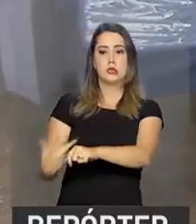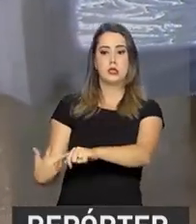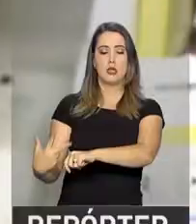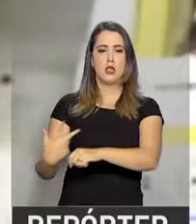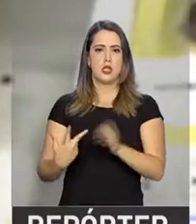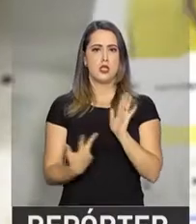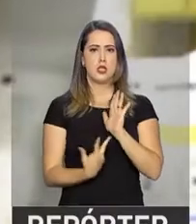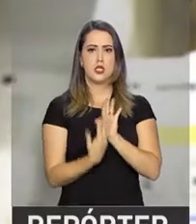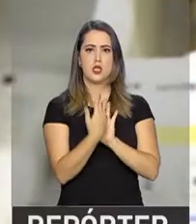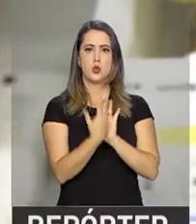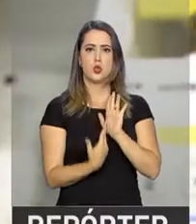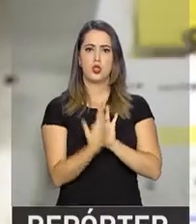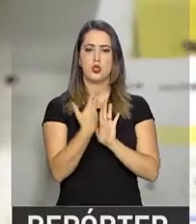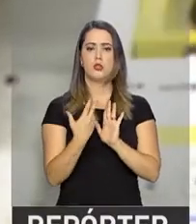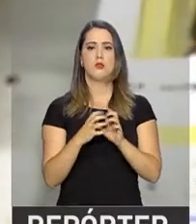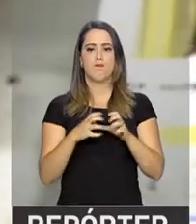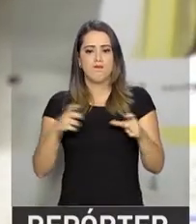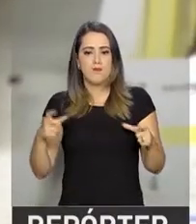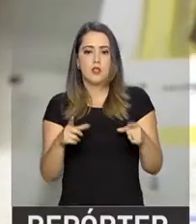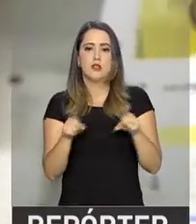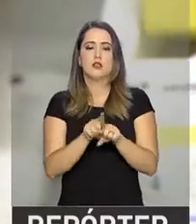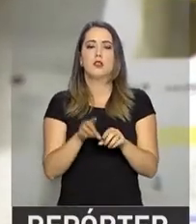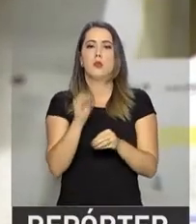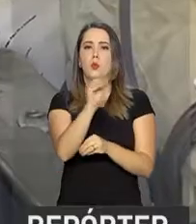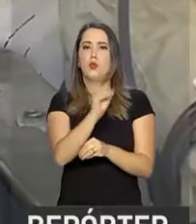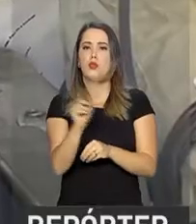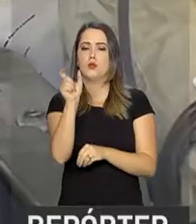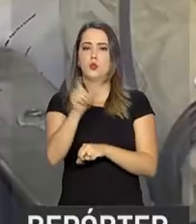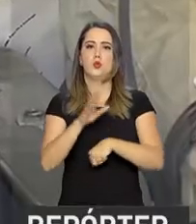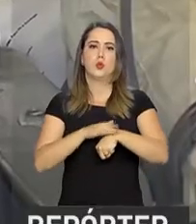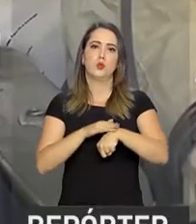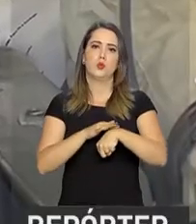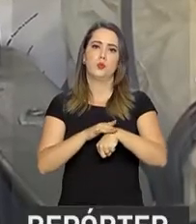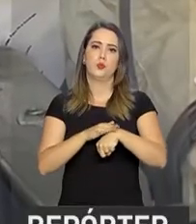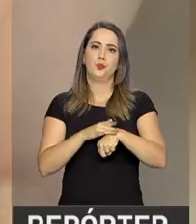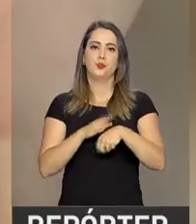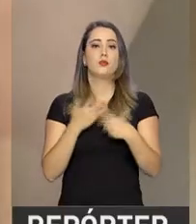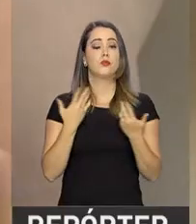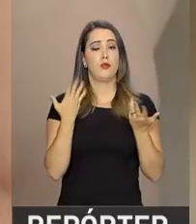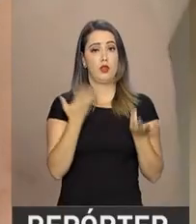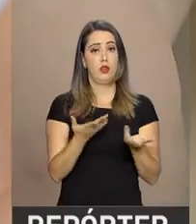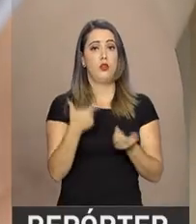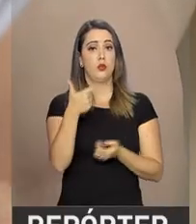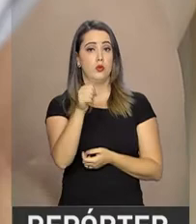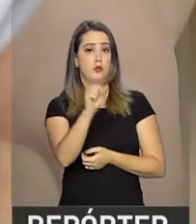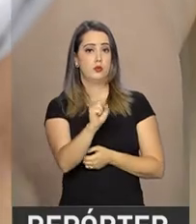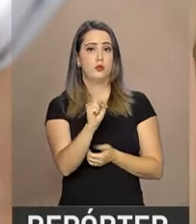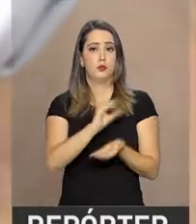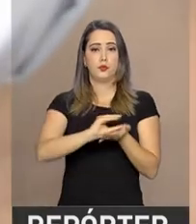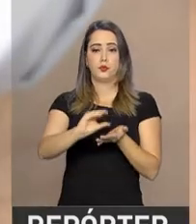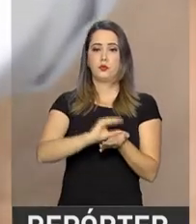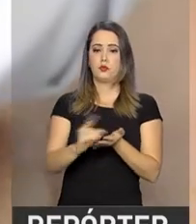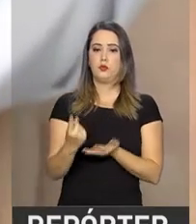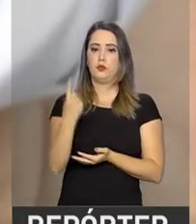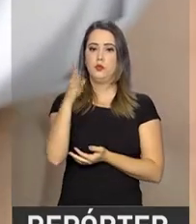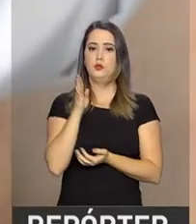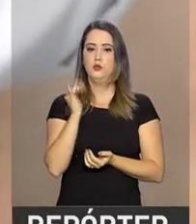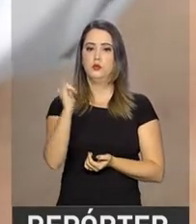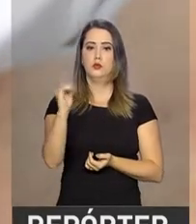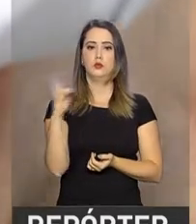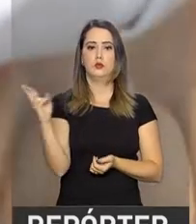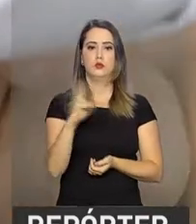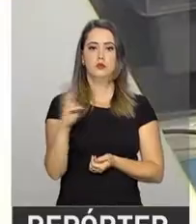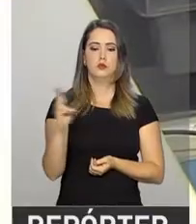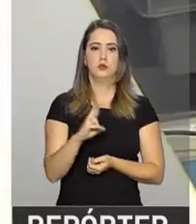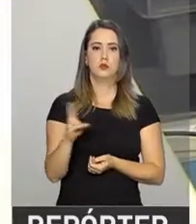porte e tratamento de pessoas com doenças crônicas. Para 2018, está previsto investimento de 1 bilhão e 300 milhões